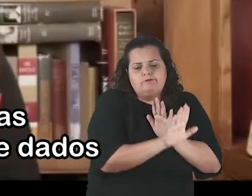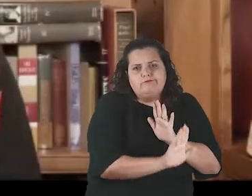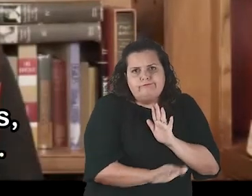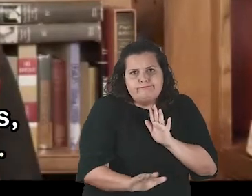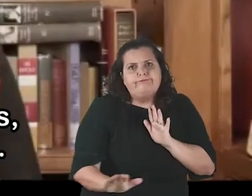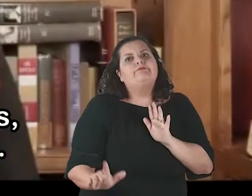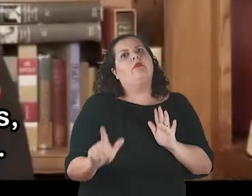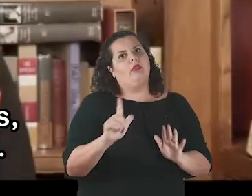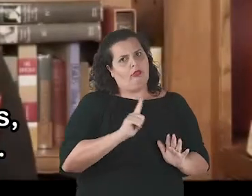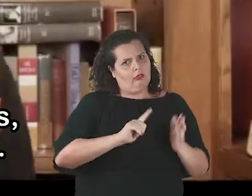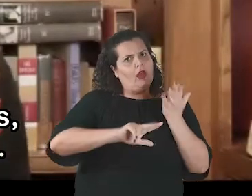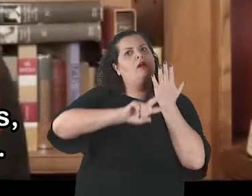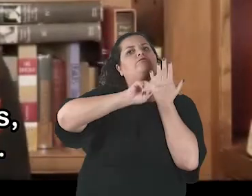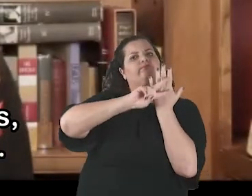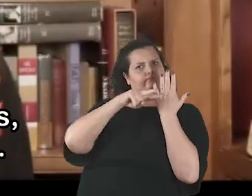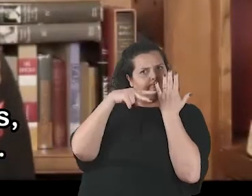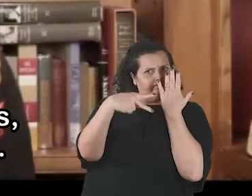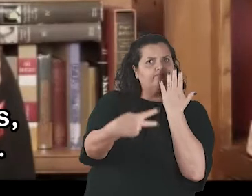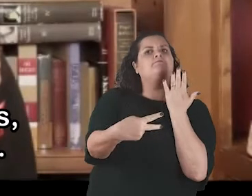com sérias consequências.